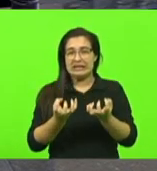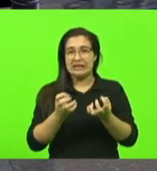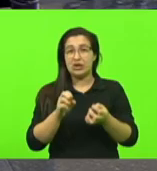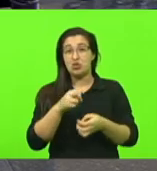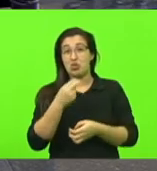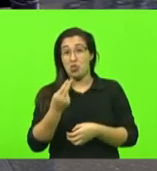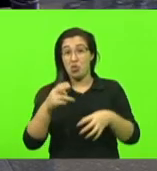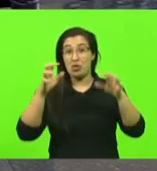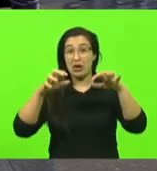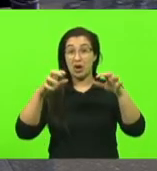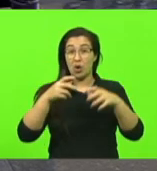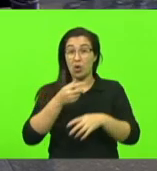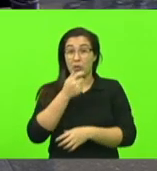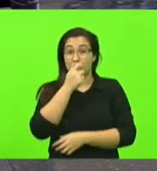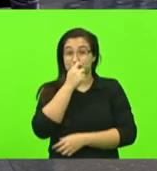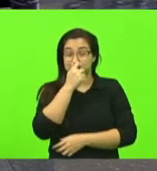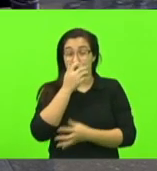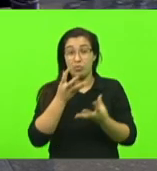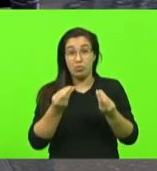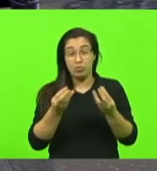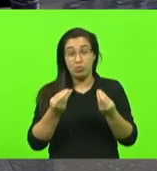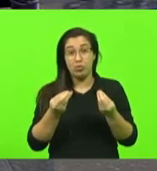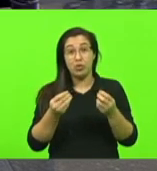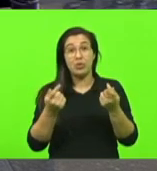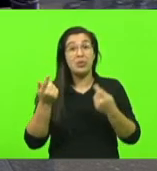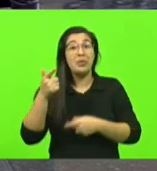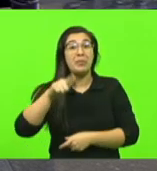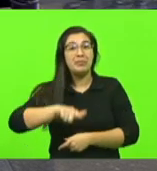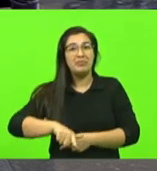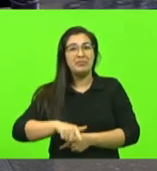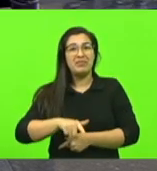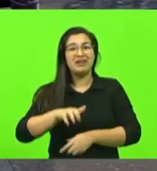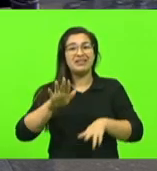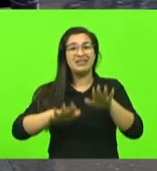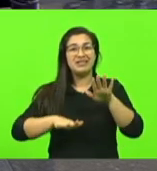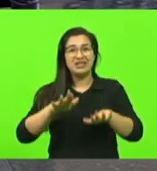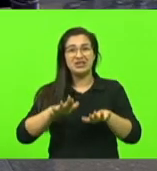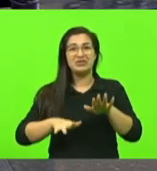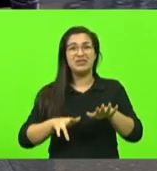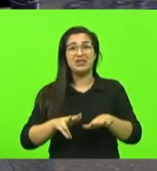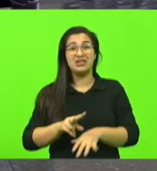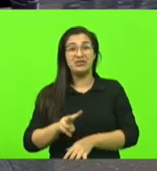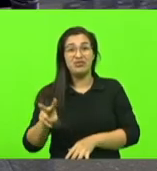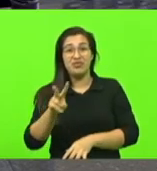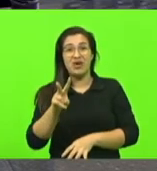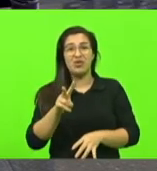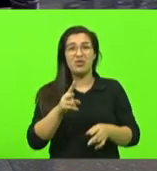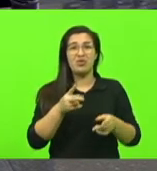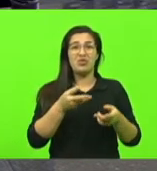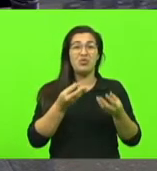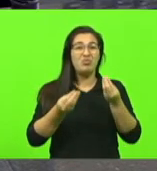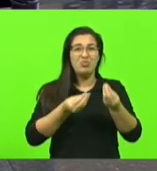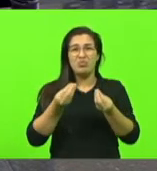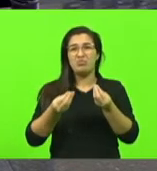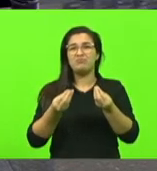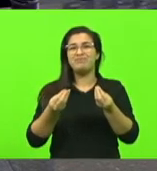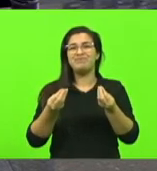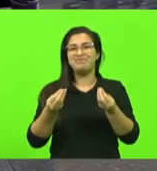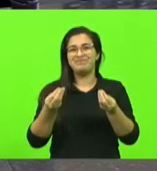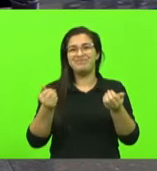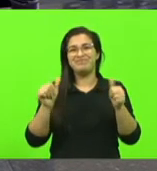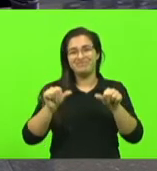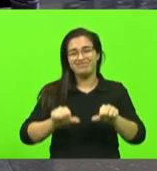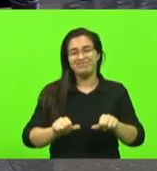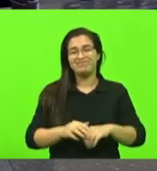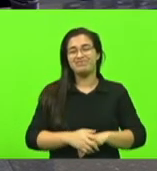enfrentar a questão dos preços muitas vezes os preços não cobrem o trabalho que ele fez